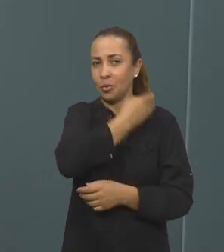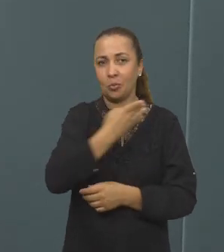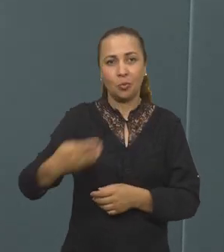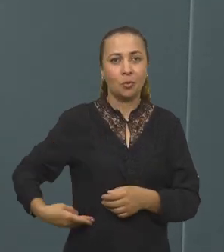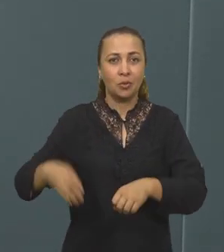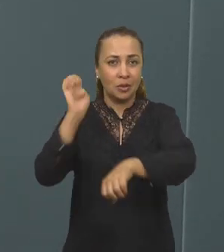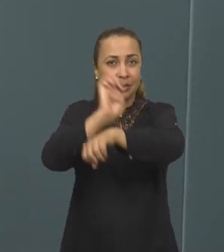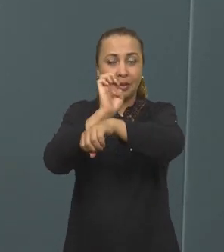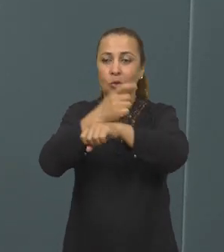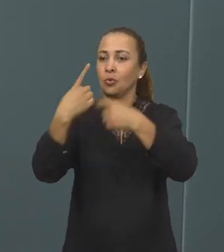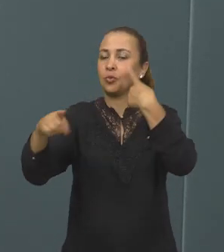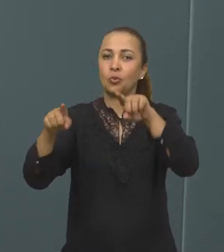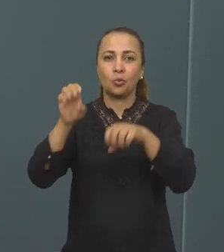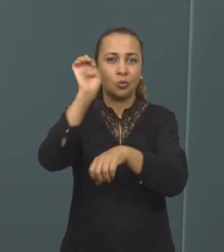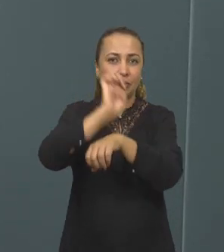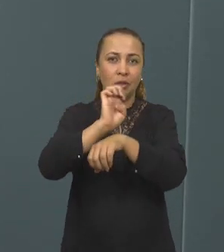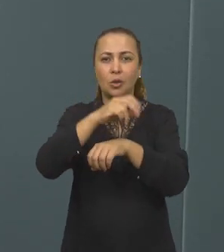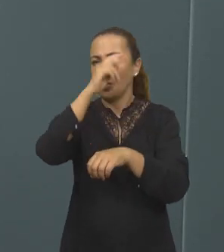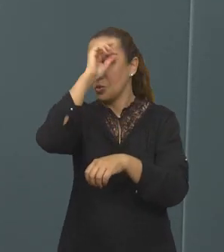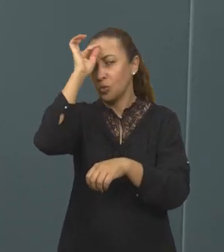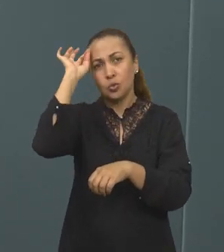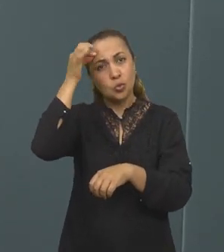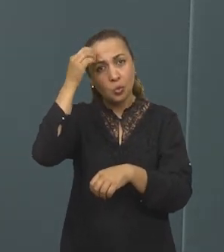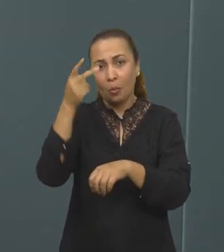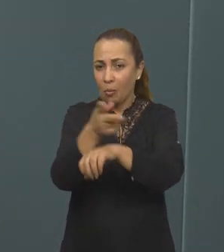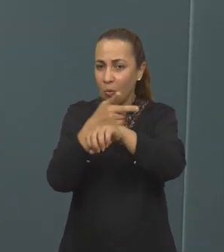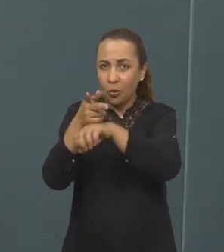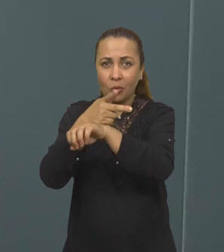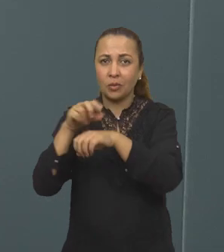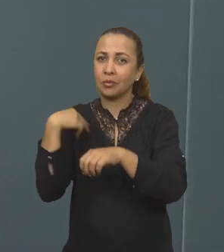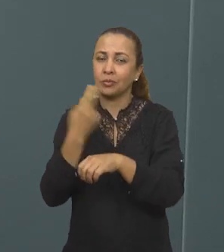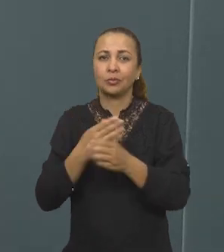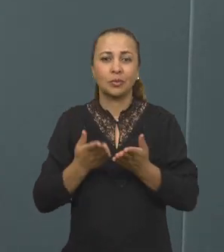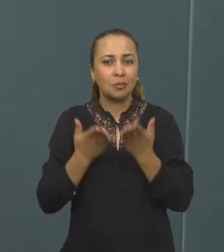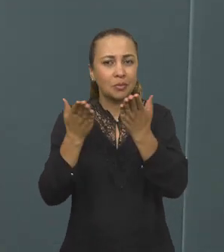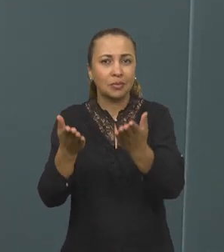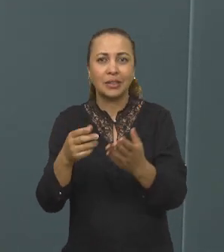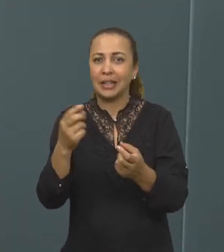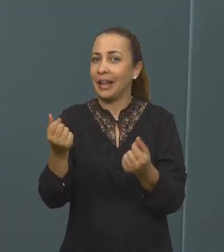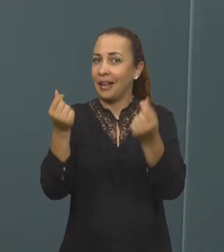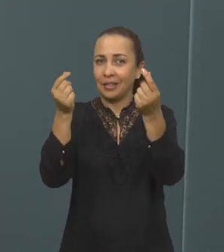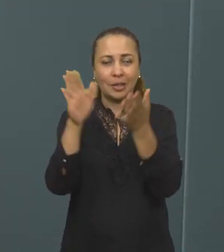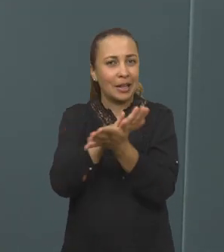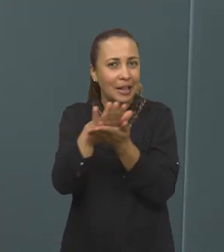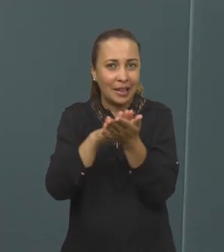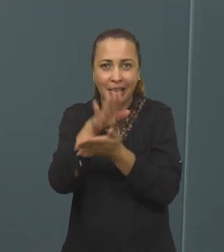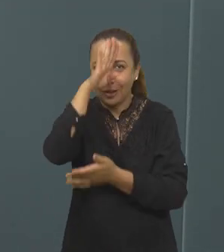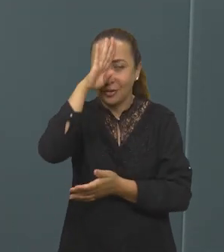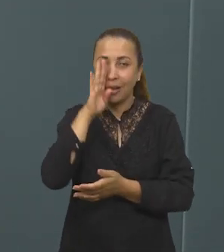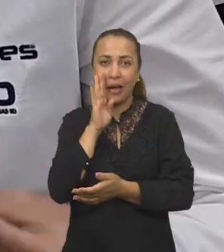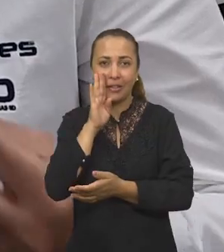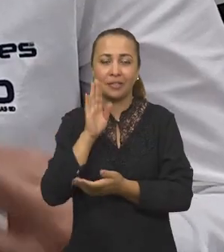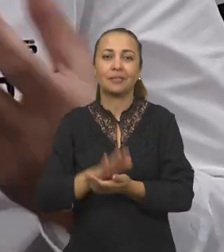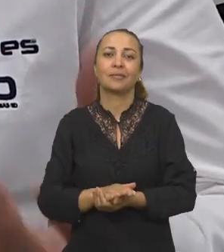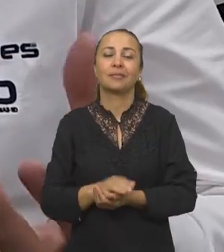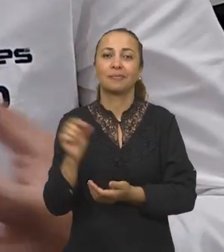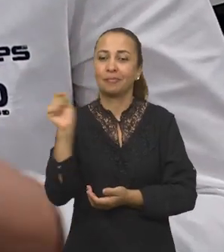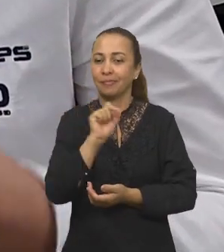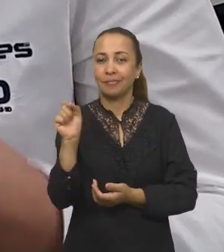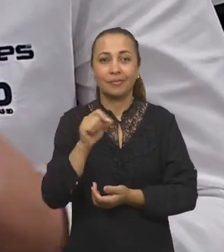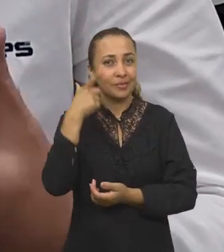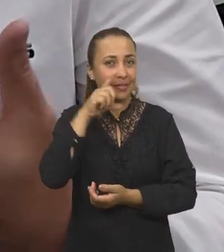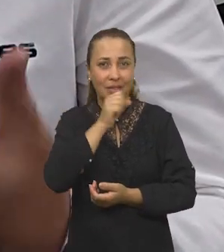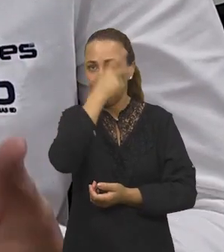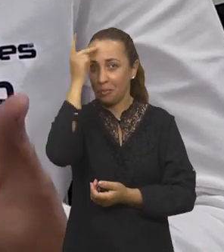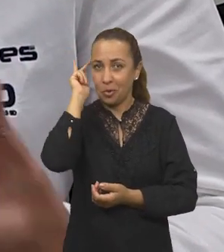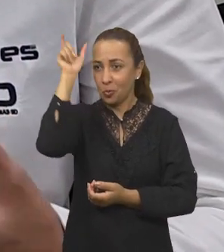estado e também de outros estados. Então, é só nos procurar e a gente disponibiliza sem nenhum custo para os pacientes do SUS. Quem ganha é